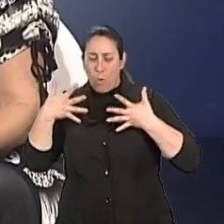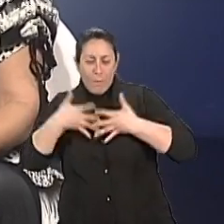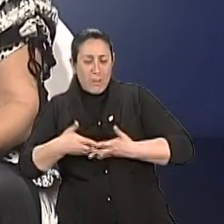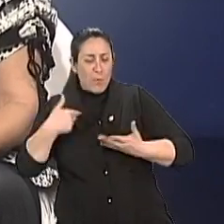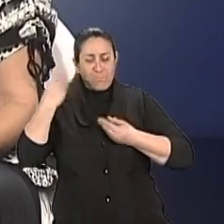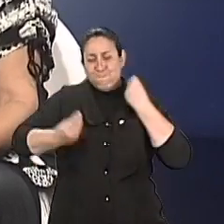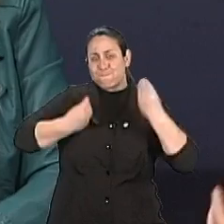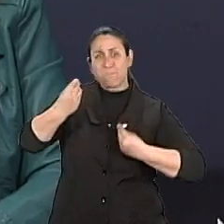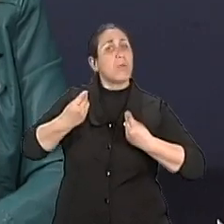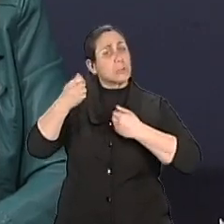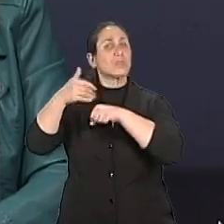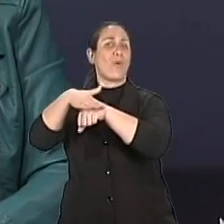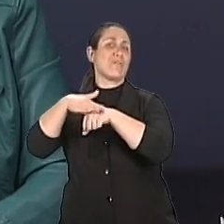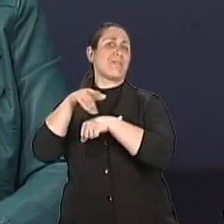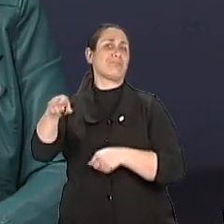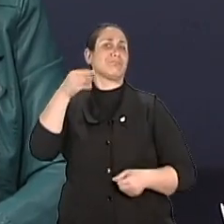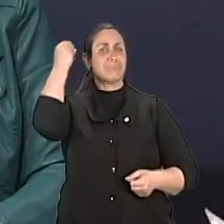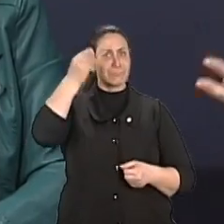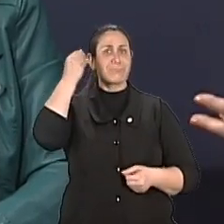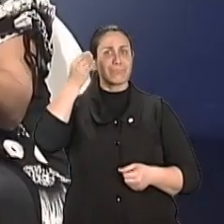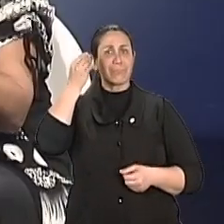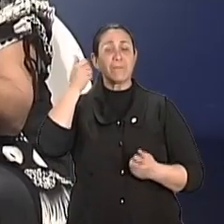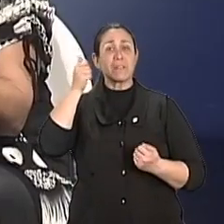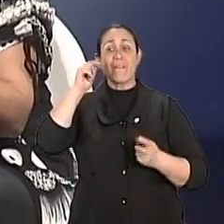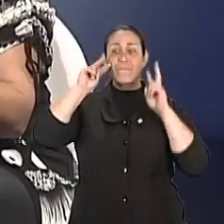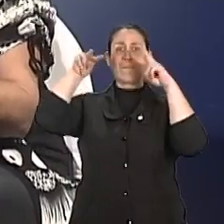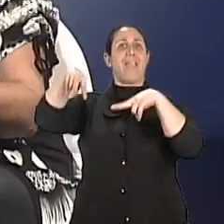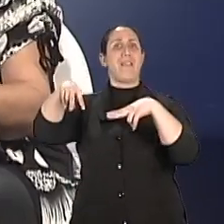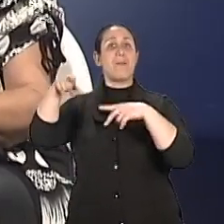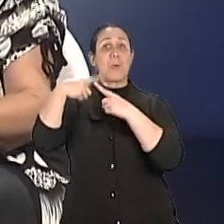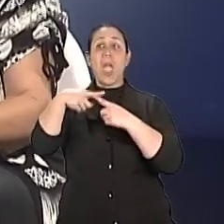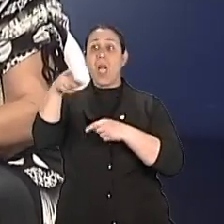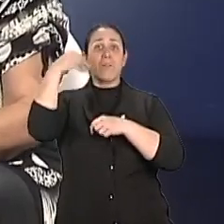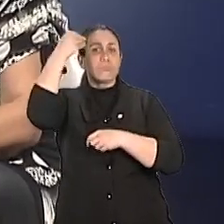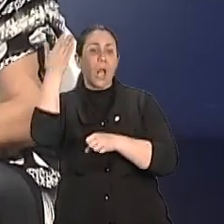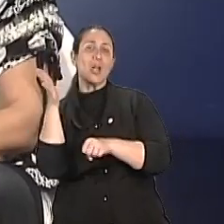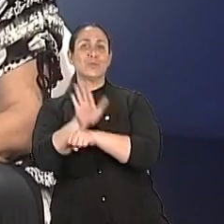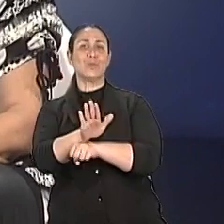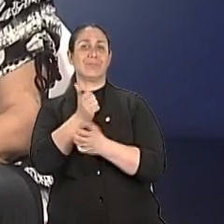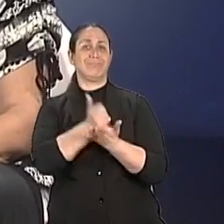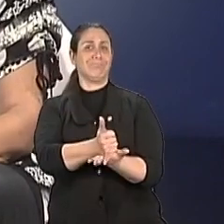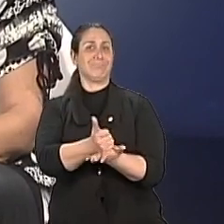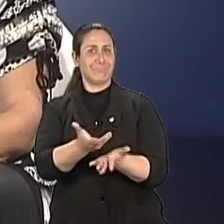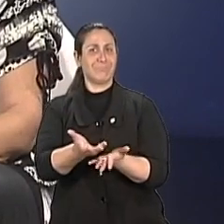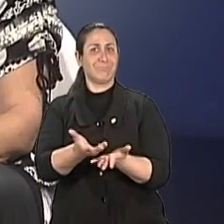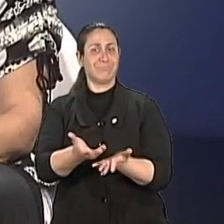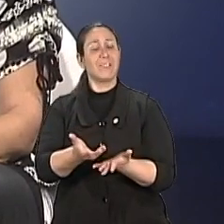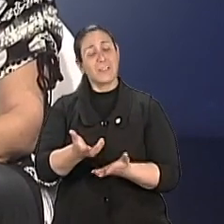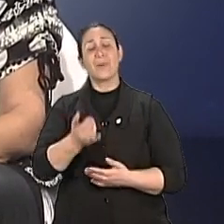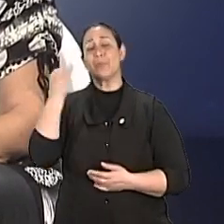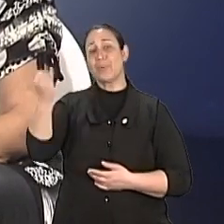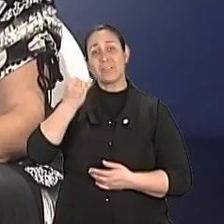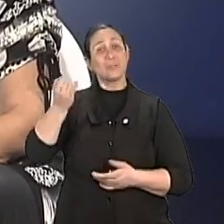né? É necessário. É necessário. uma visão de fora. Com certeza. Pra essa ajuda. Foi assim que a gente teve